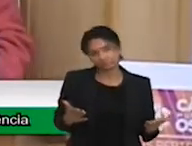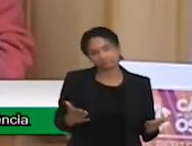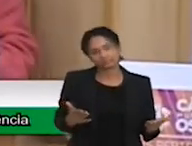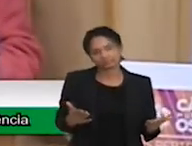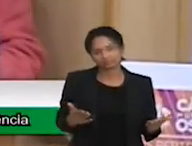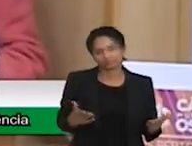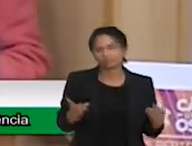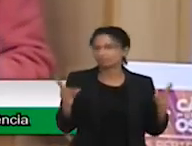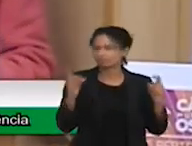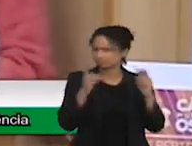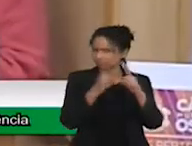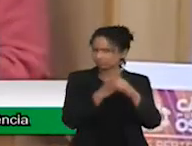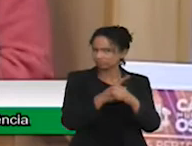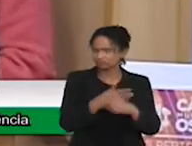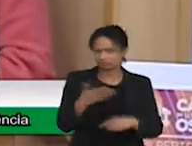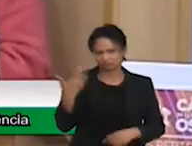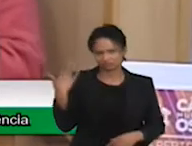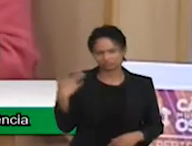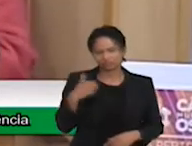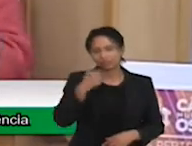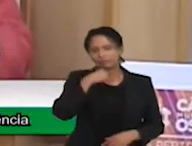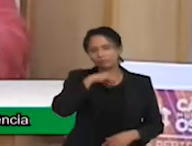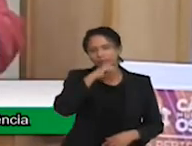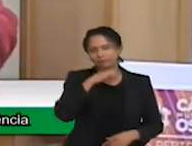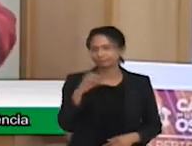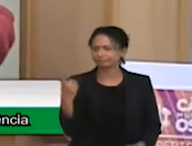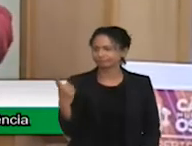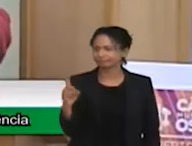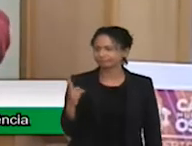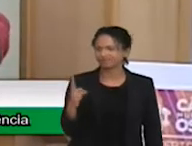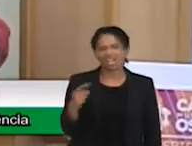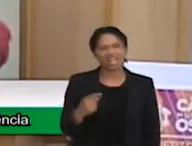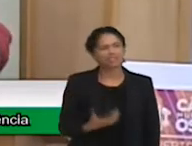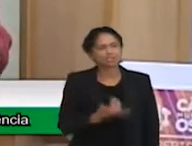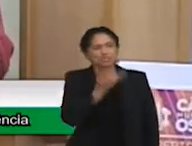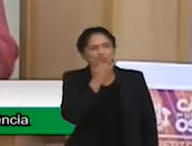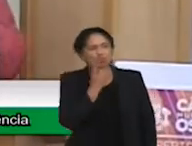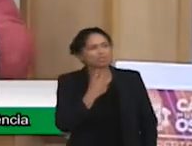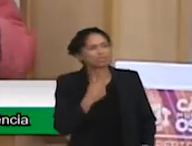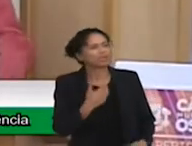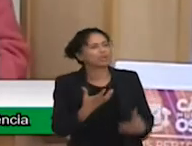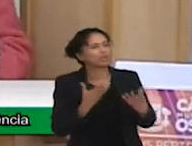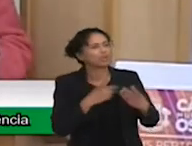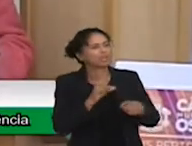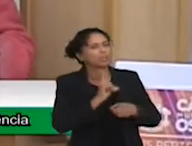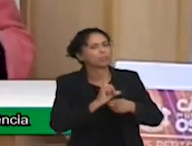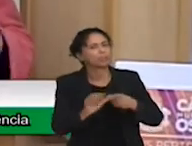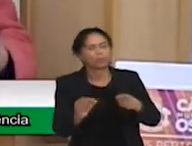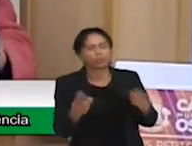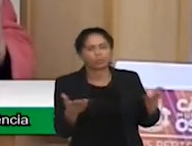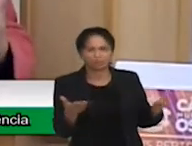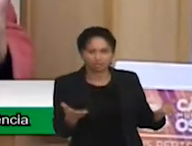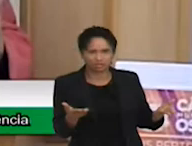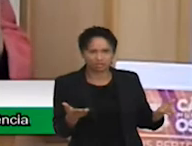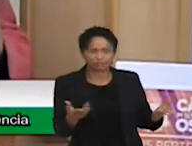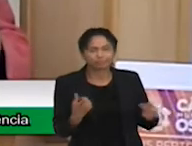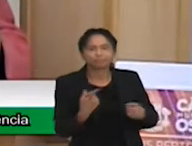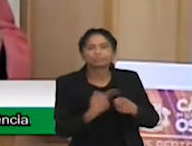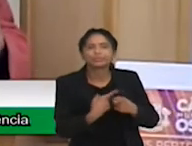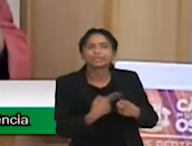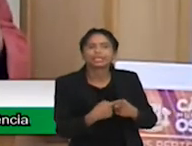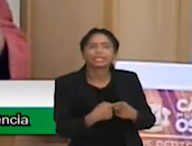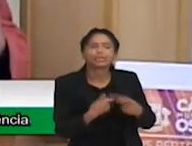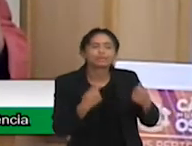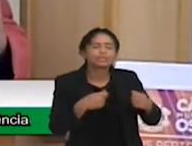E ali, um dia, uma mãe compareceu e falou assim... Ah, eu preciso ir embora logo. Eu vim aqui rapidinho, mas eu preciso ir embora porque eu preciso